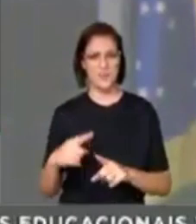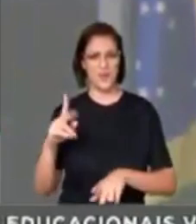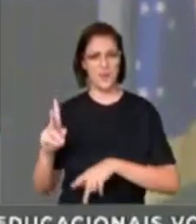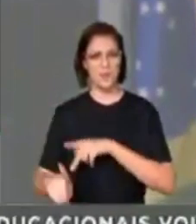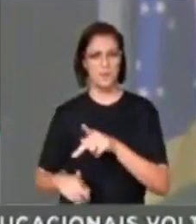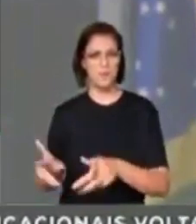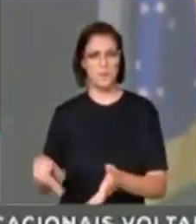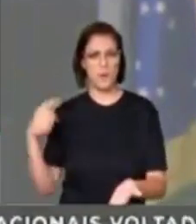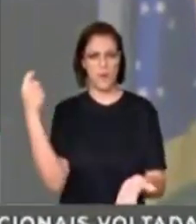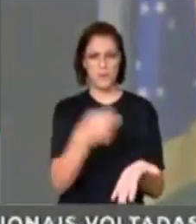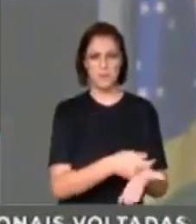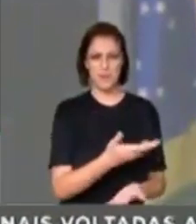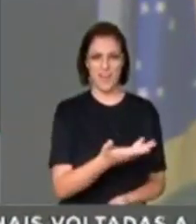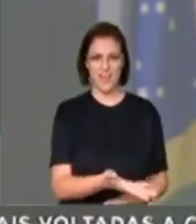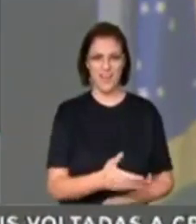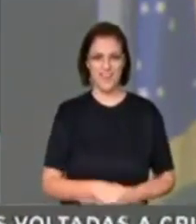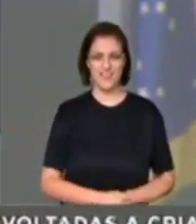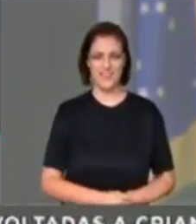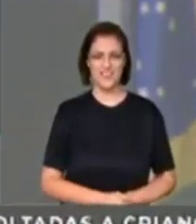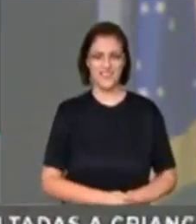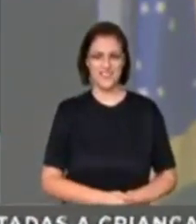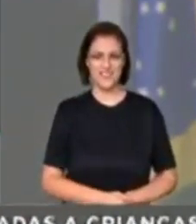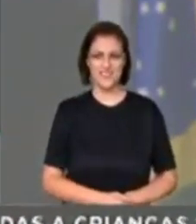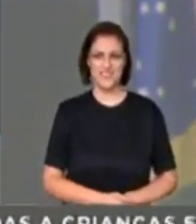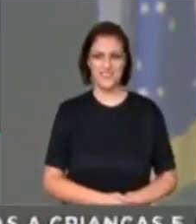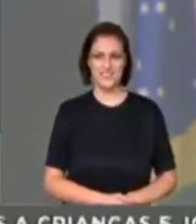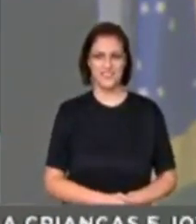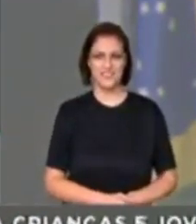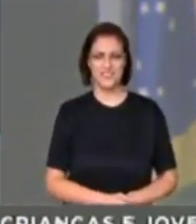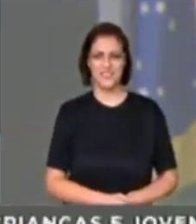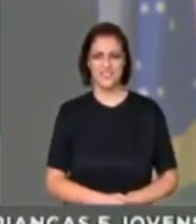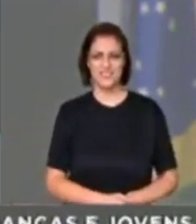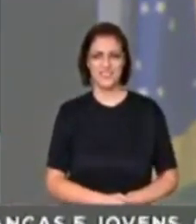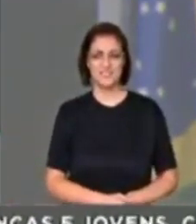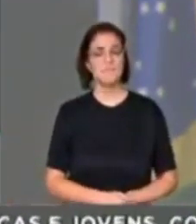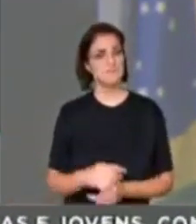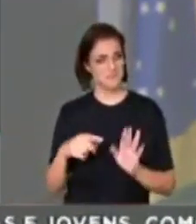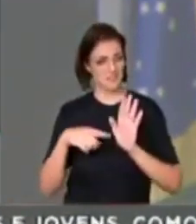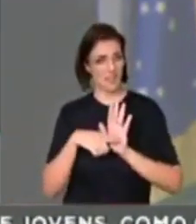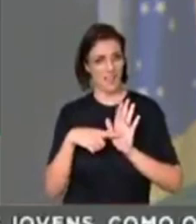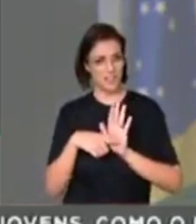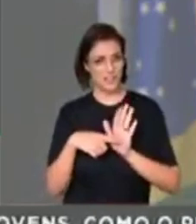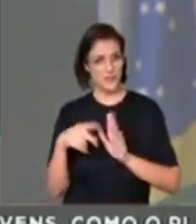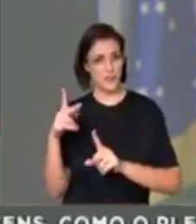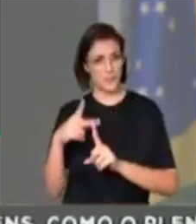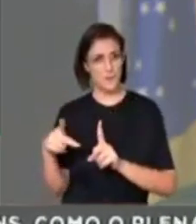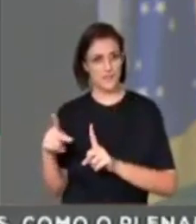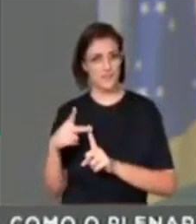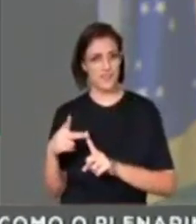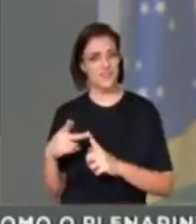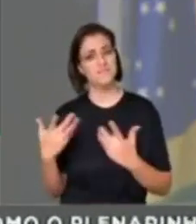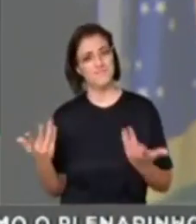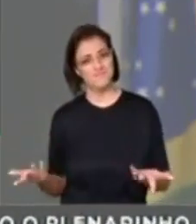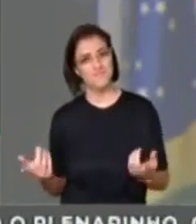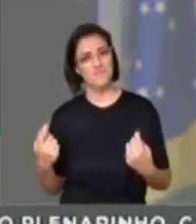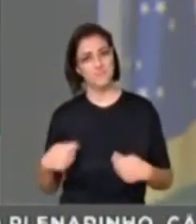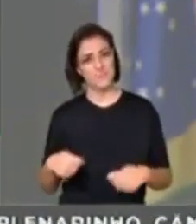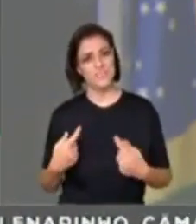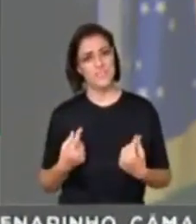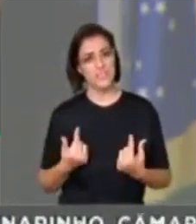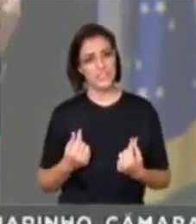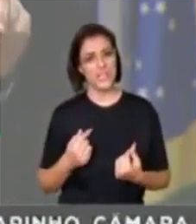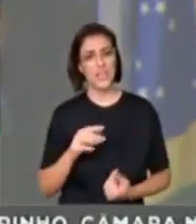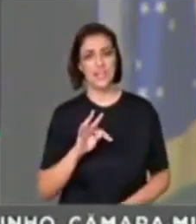dinheiro do pagador de impostos. E vale lembrar, quanto maior o déficit da Previdência, mais dinheiro sai do Tesouro. O Tesouro é